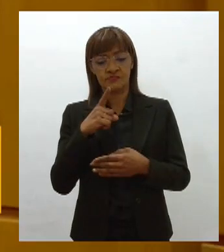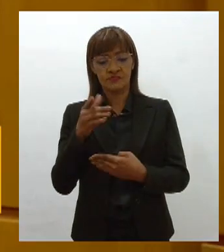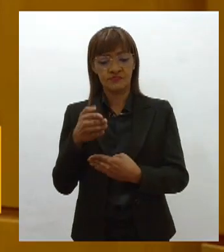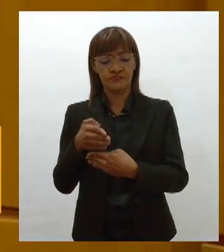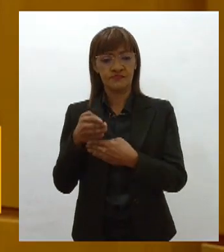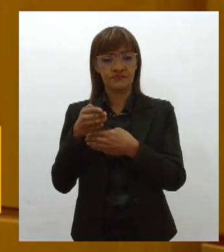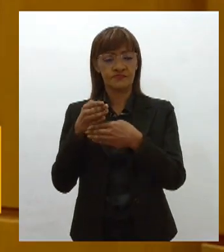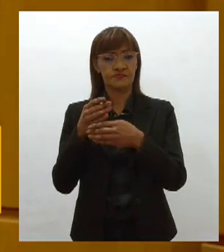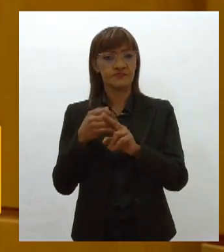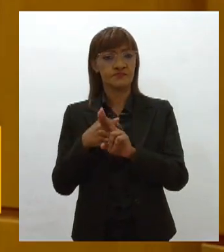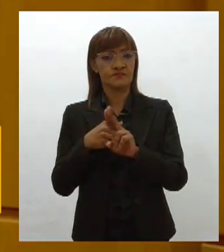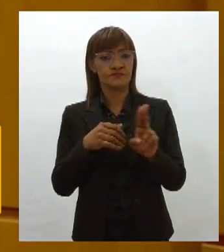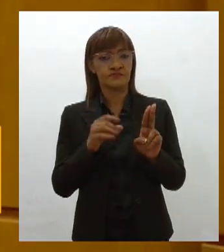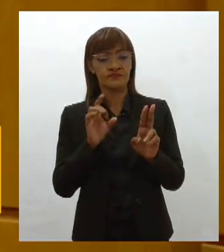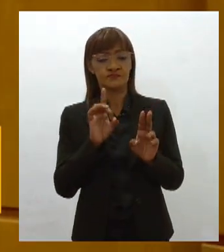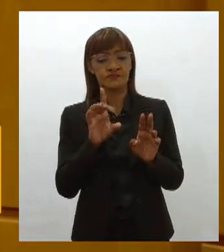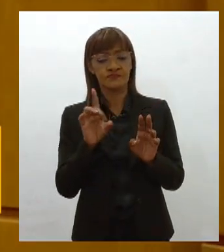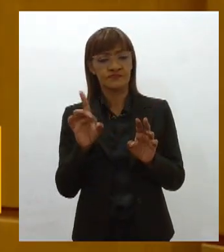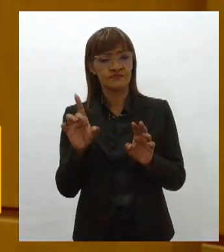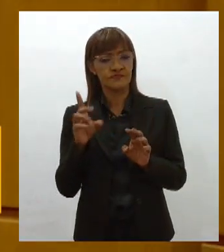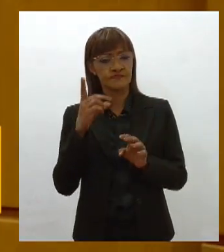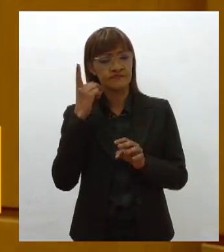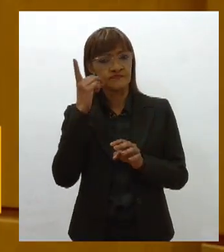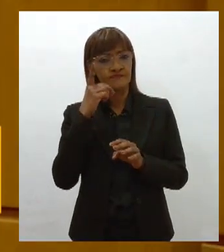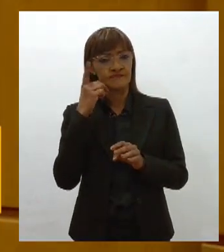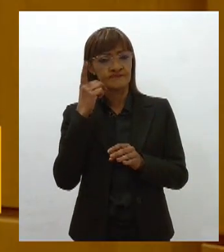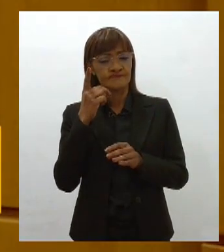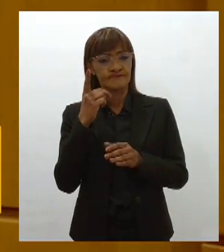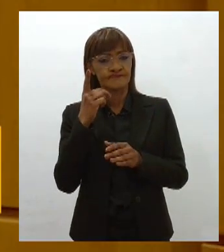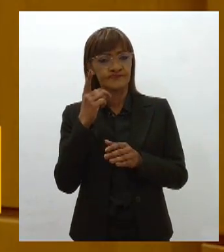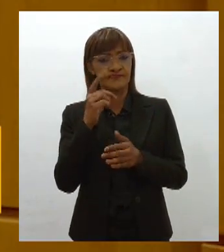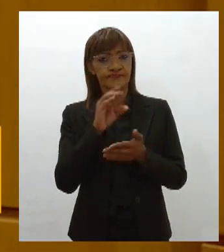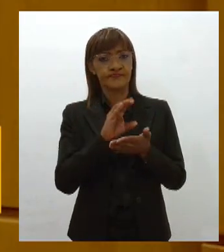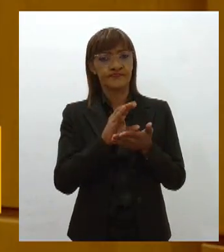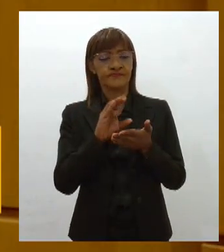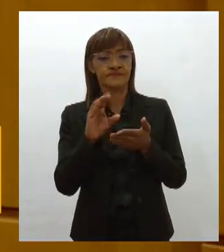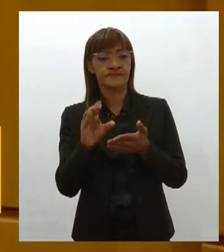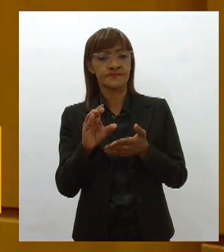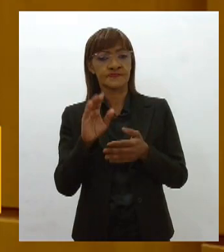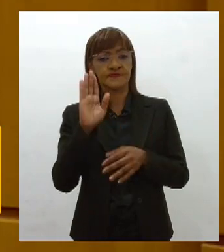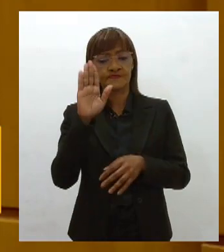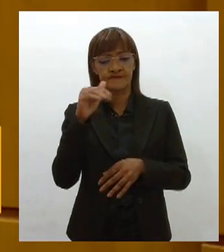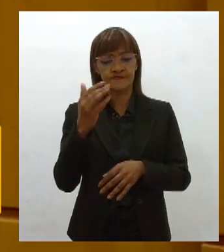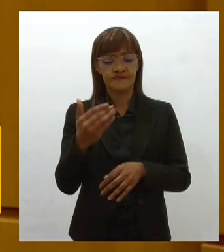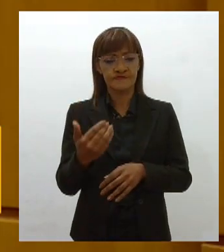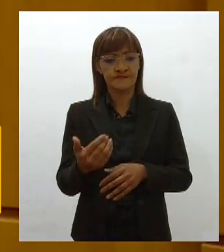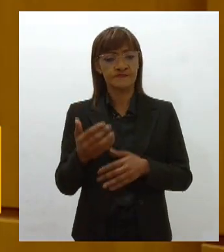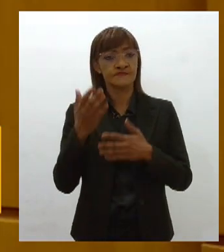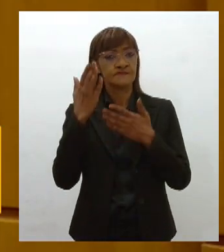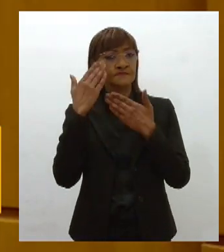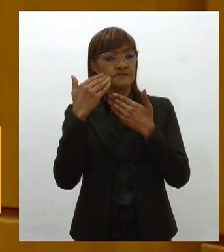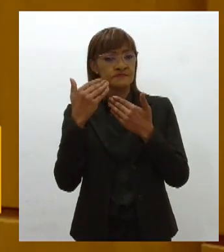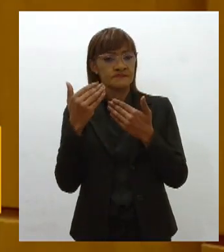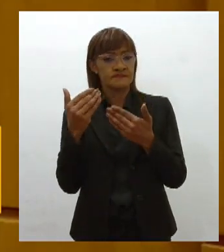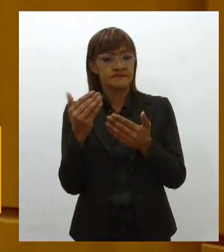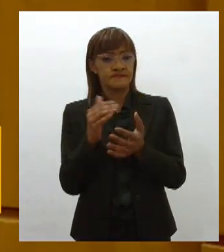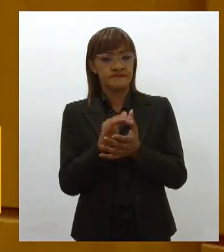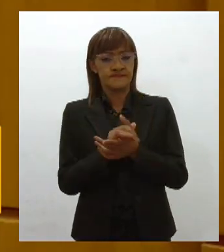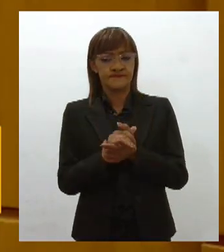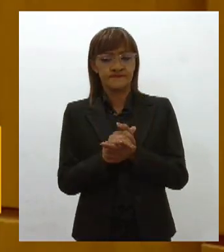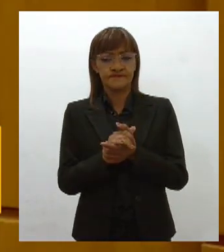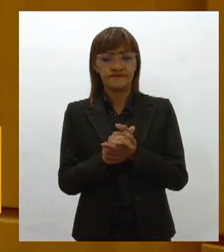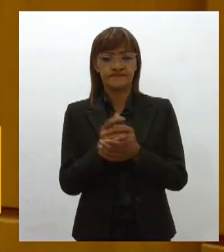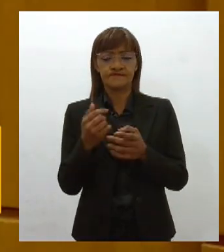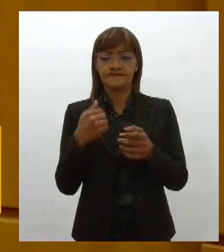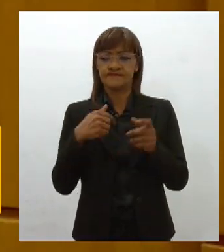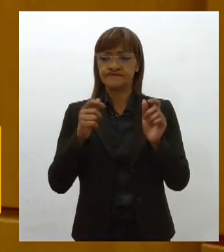deputados que colocaram o recurso, homenageando e agradecendo aos parlamentares, e fez com que eu fosse essa porta-voz